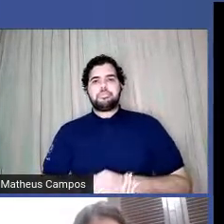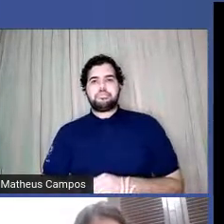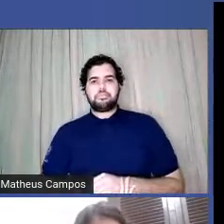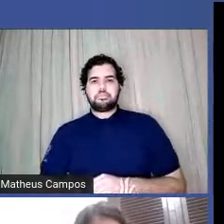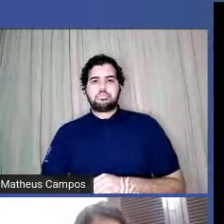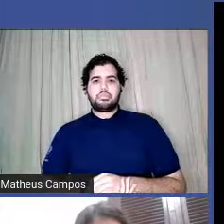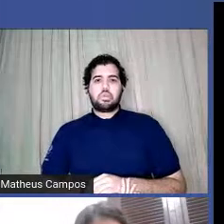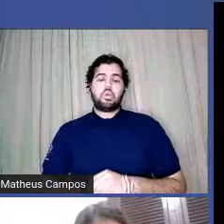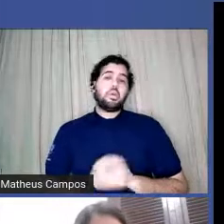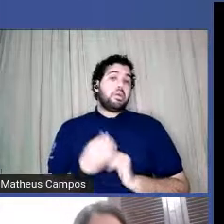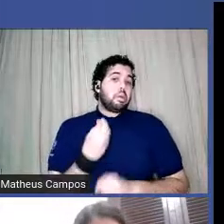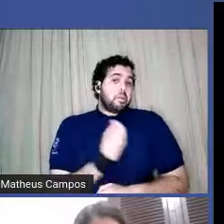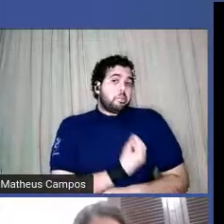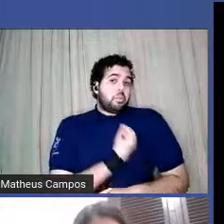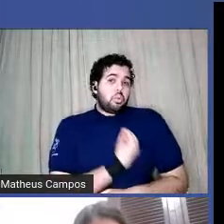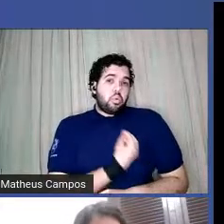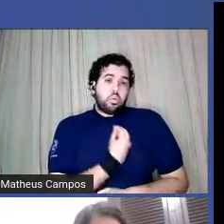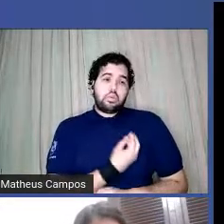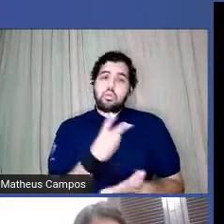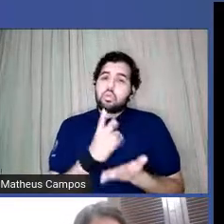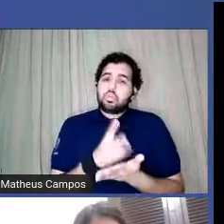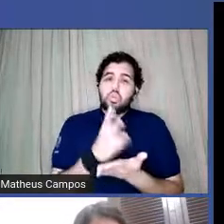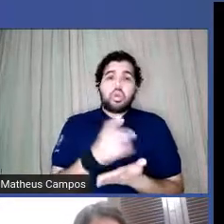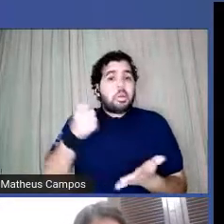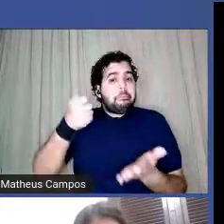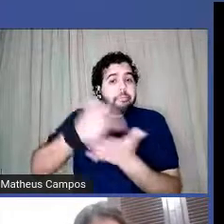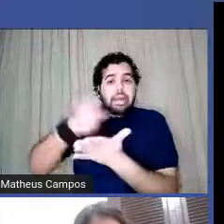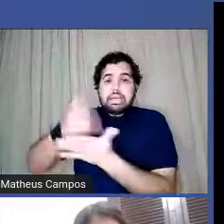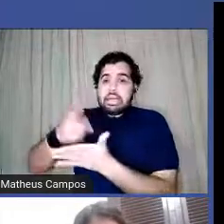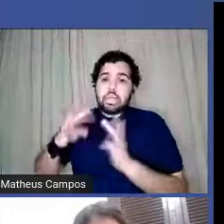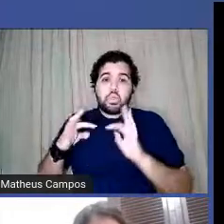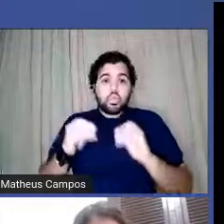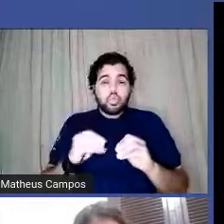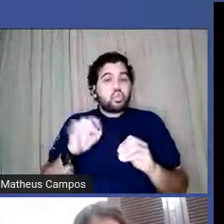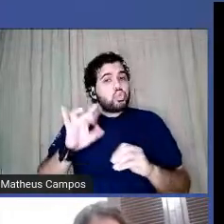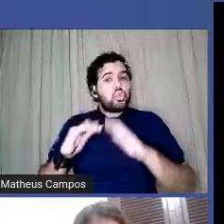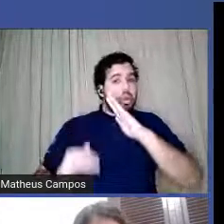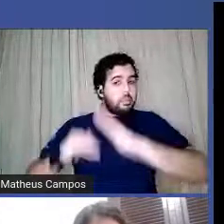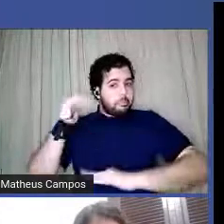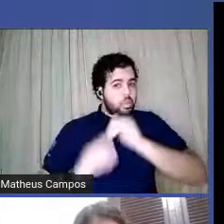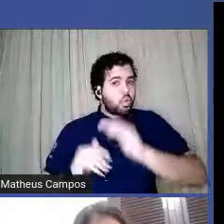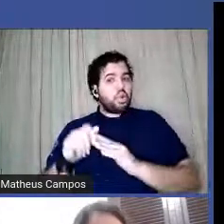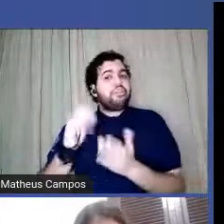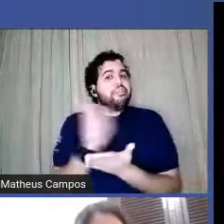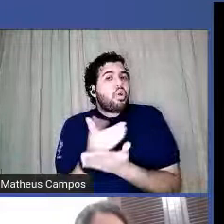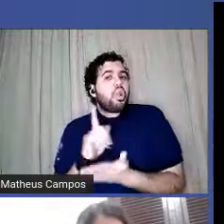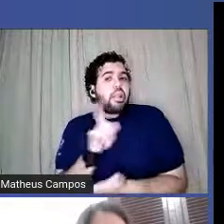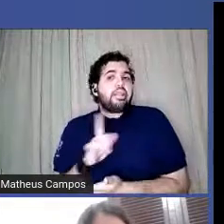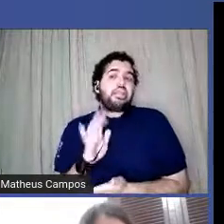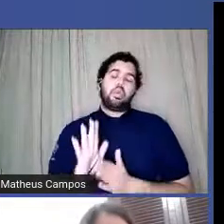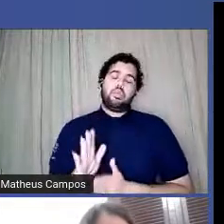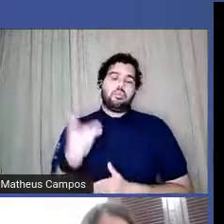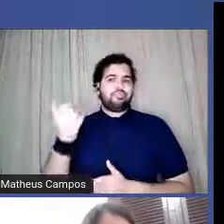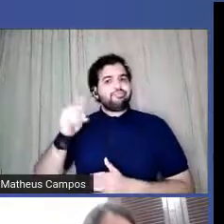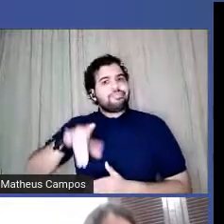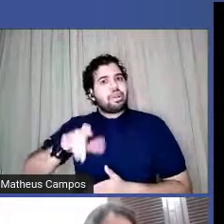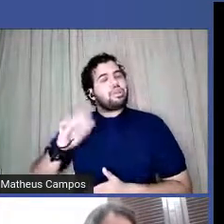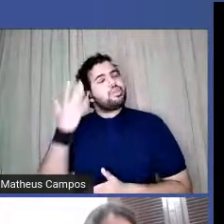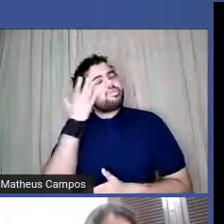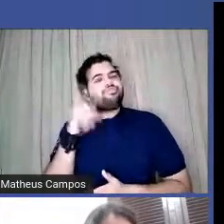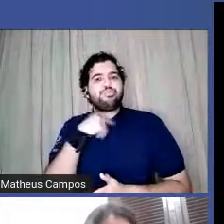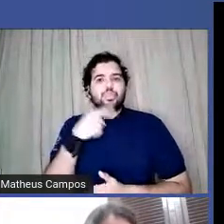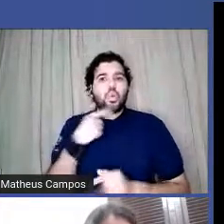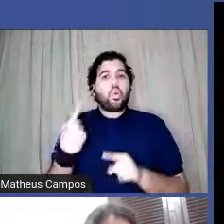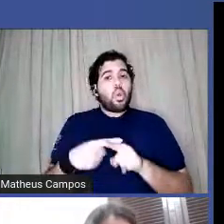bancar todos os seus custos com a produção literária, ainda. Porque a gente